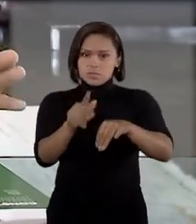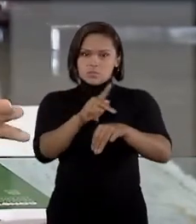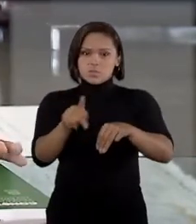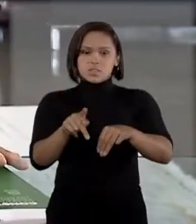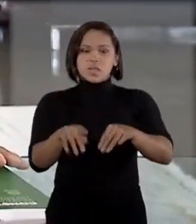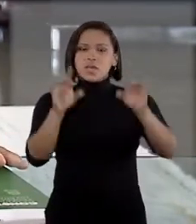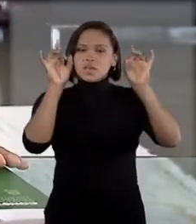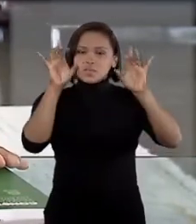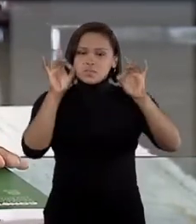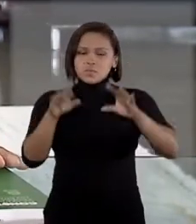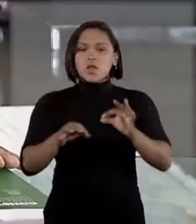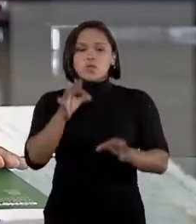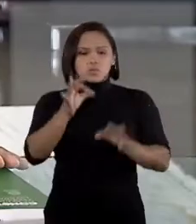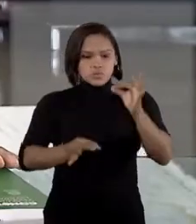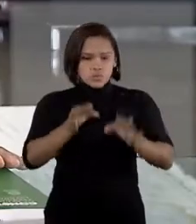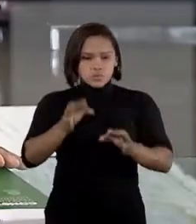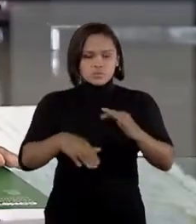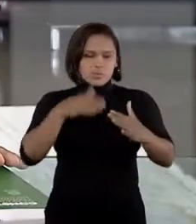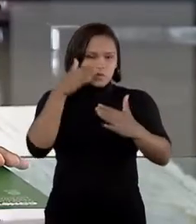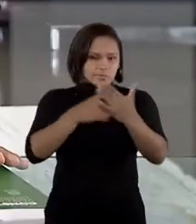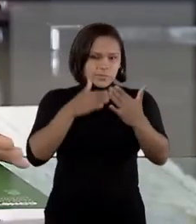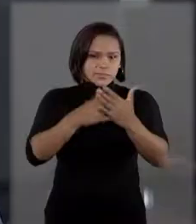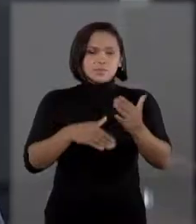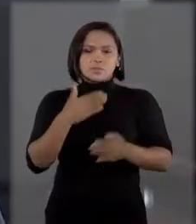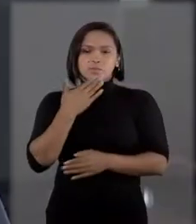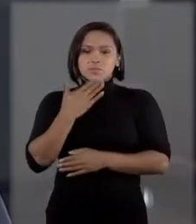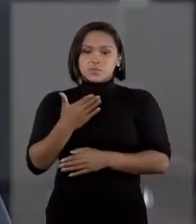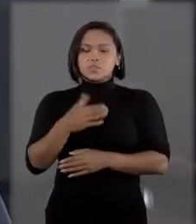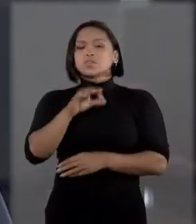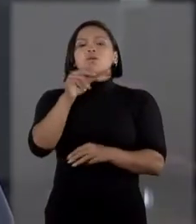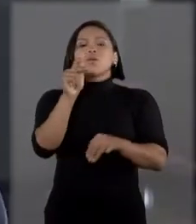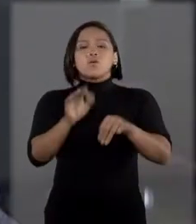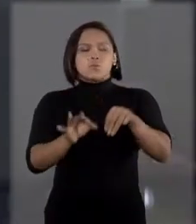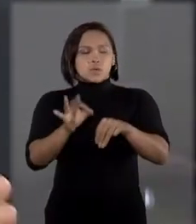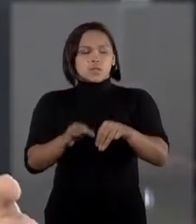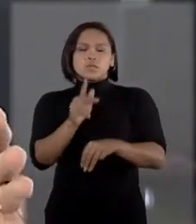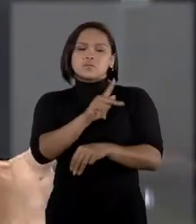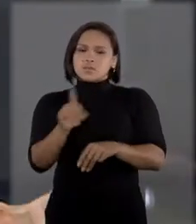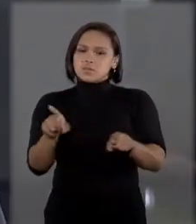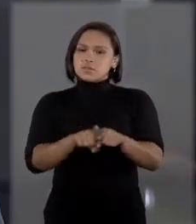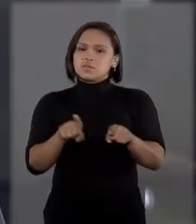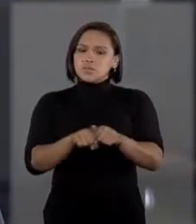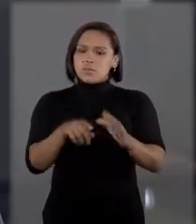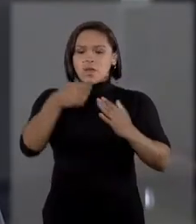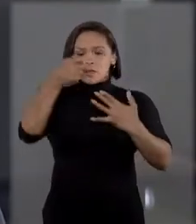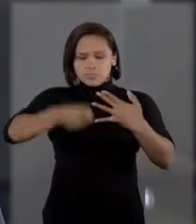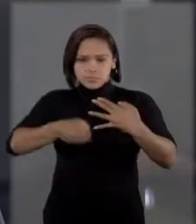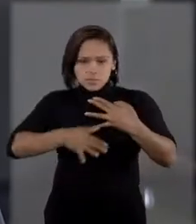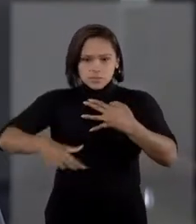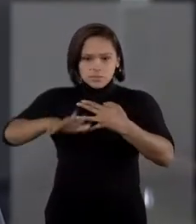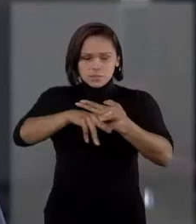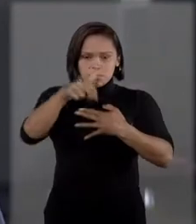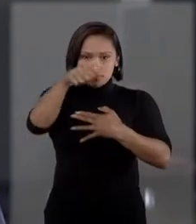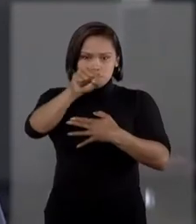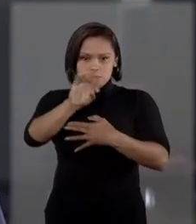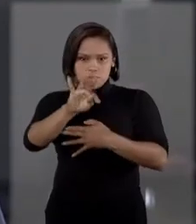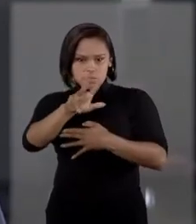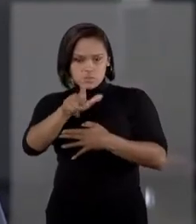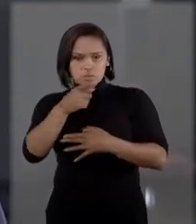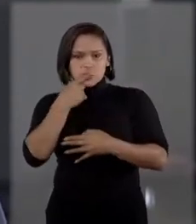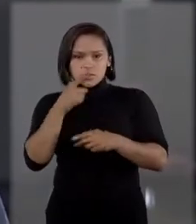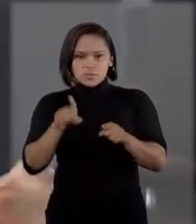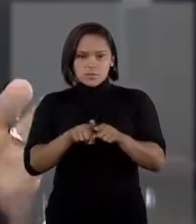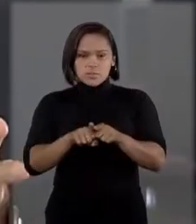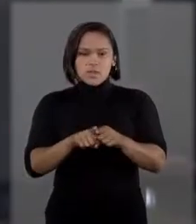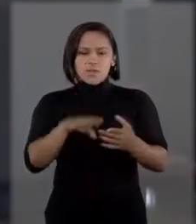excepcional justifica o deferimento do pedido. O ministro-presidente também citou jurisprudência da corte no sentido de que o